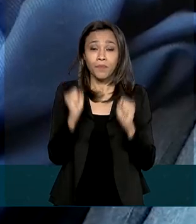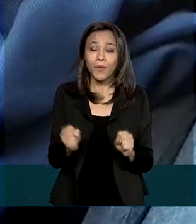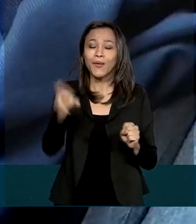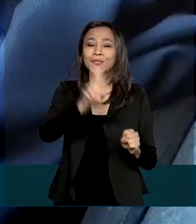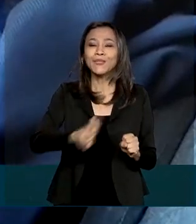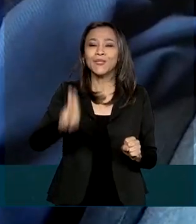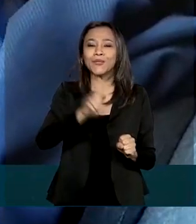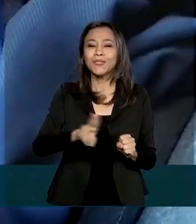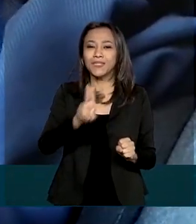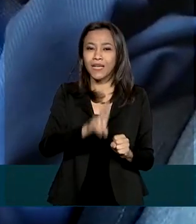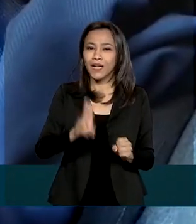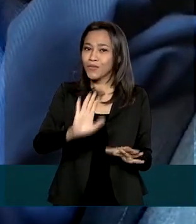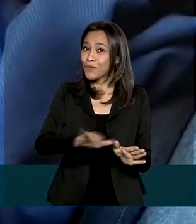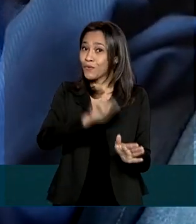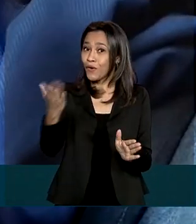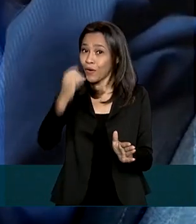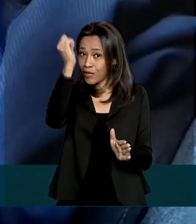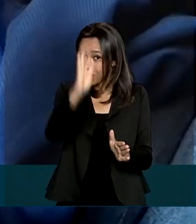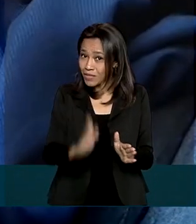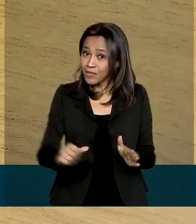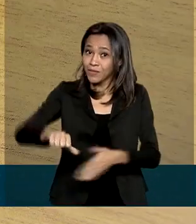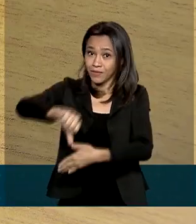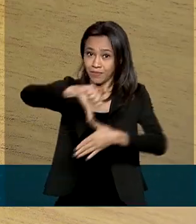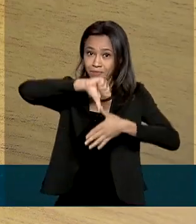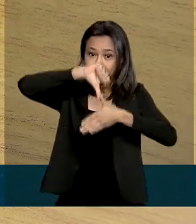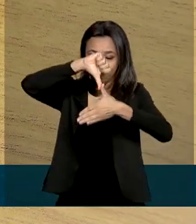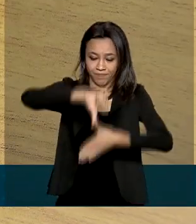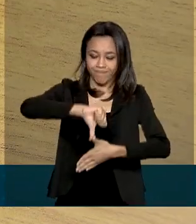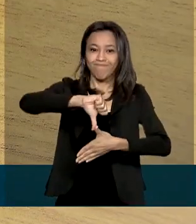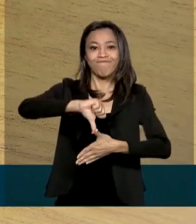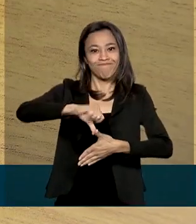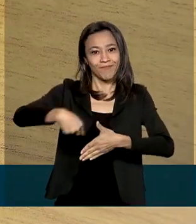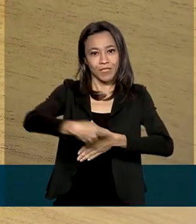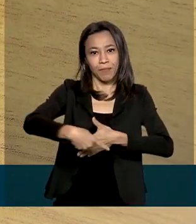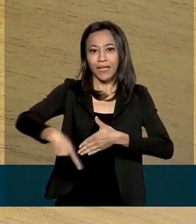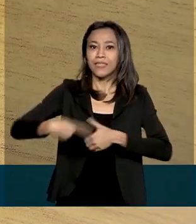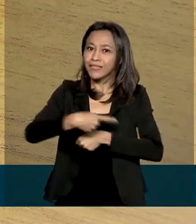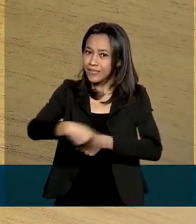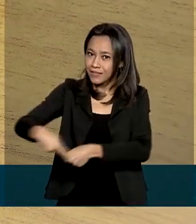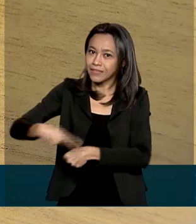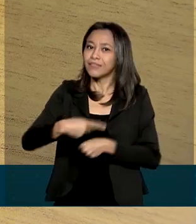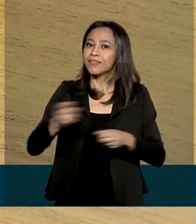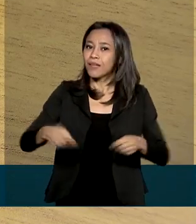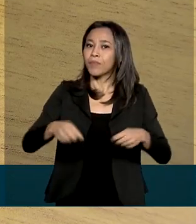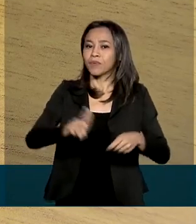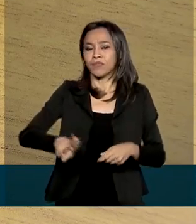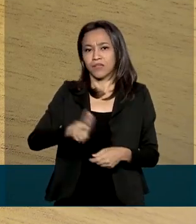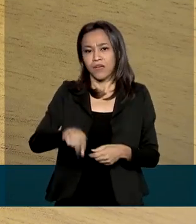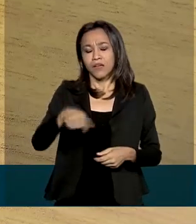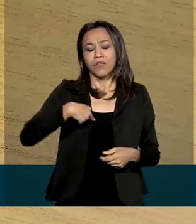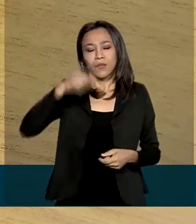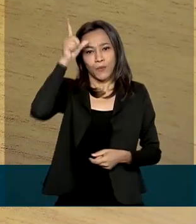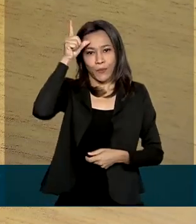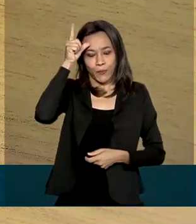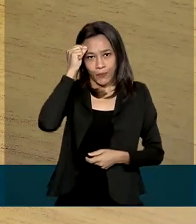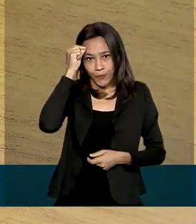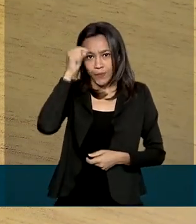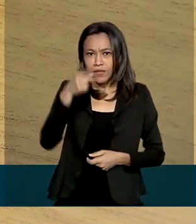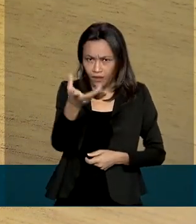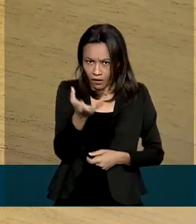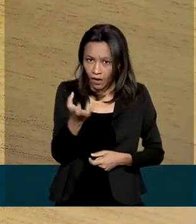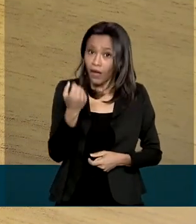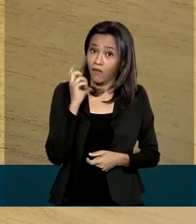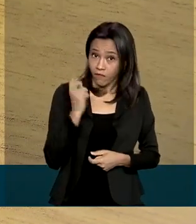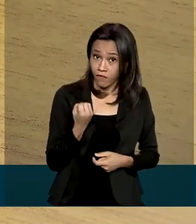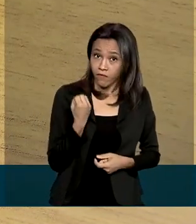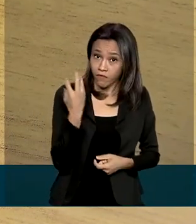ser usados nos países da América do Sul, para tranquilidade e segurança de brasileiros que quiserem viajar de